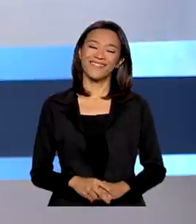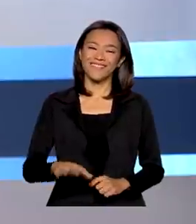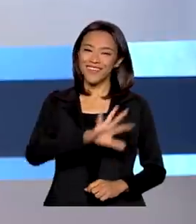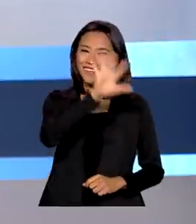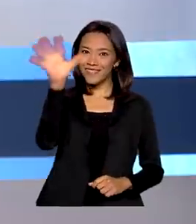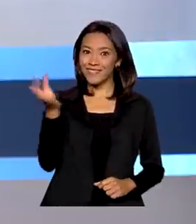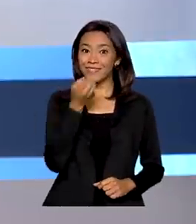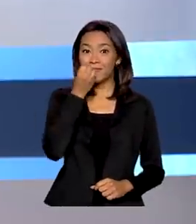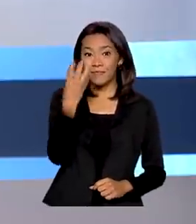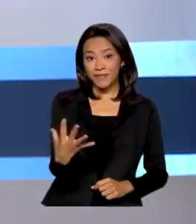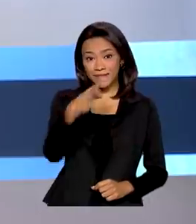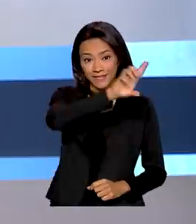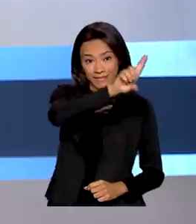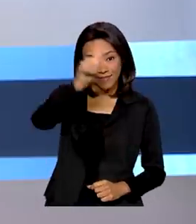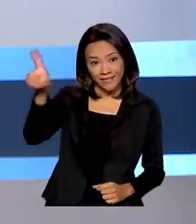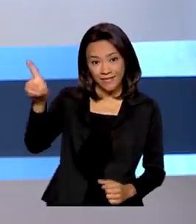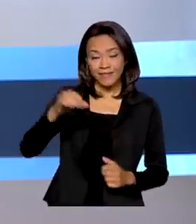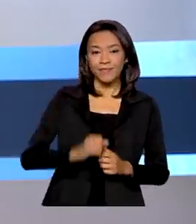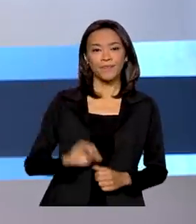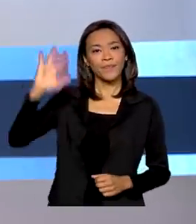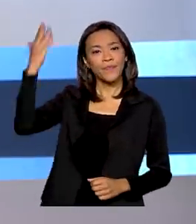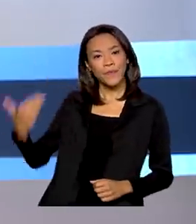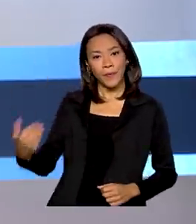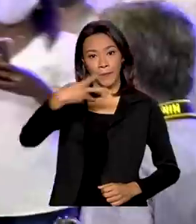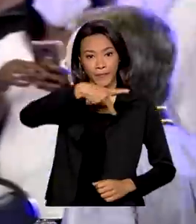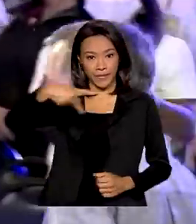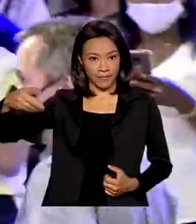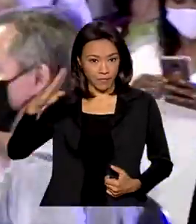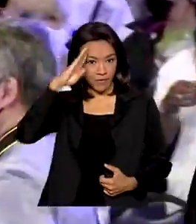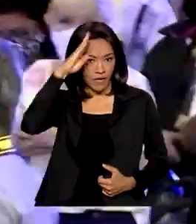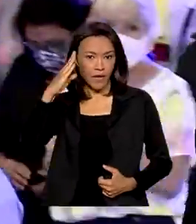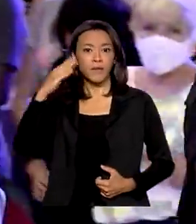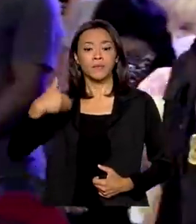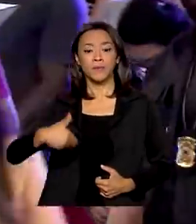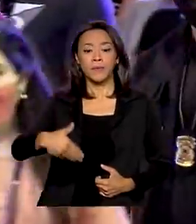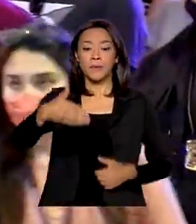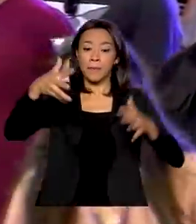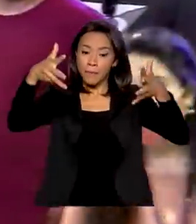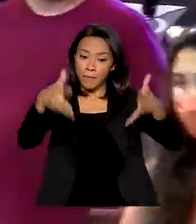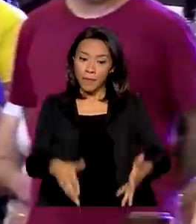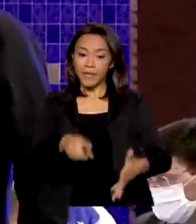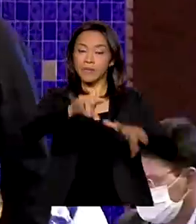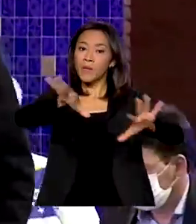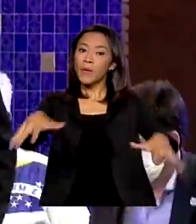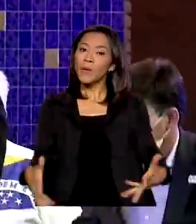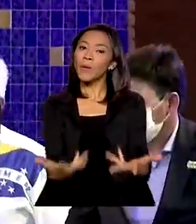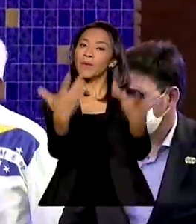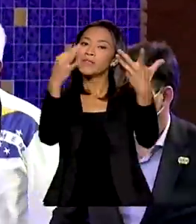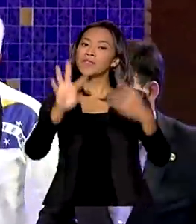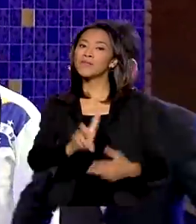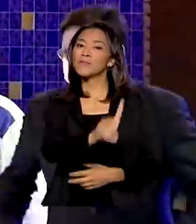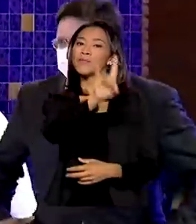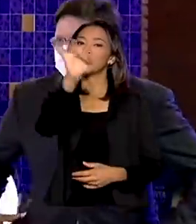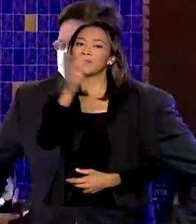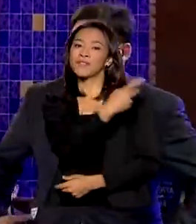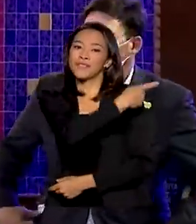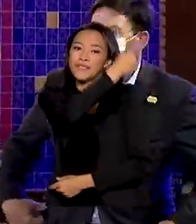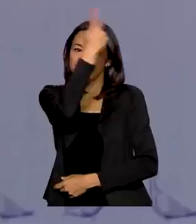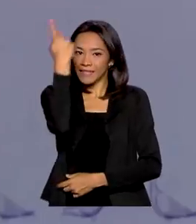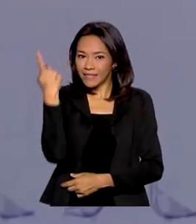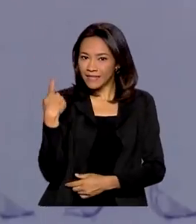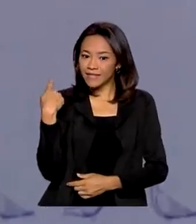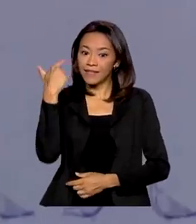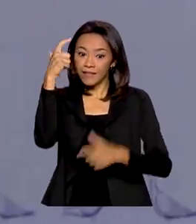Olá, bom dia pra você. Presidente Jair Bolsonaro participa das comemorações do Dia da Padroeira do Brasil no